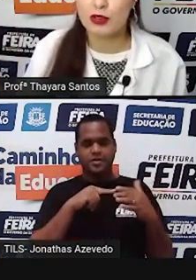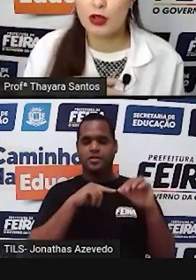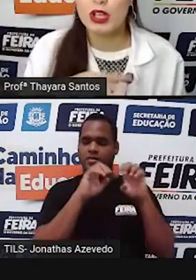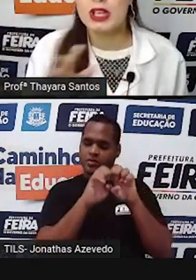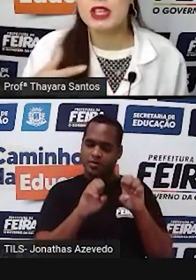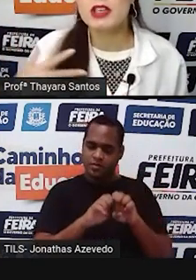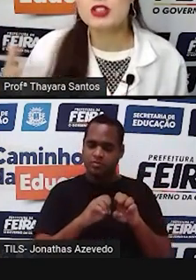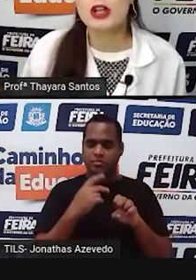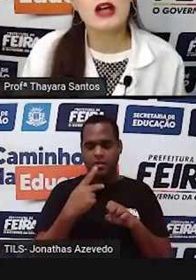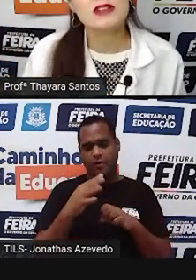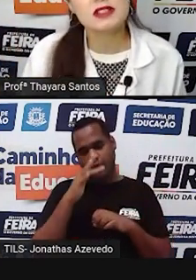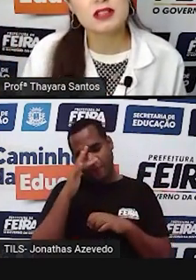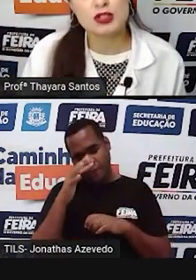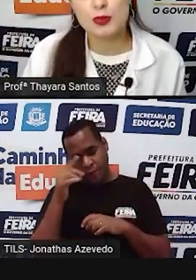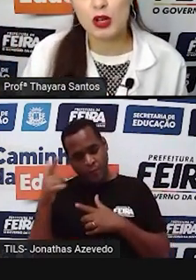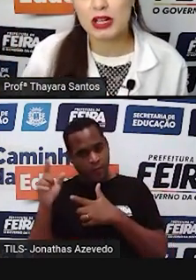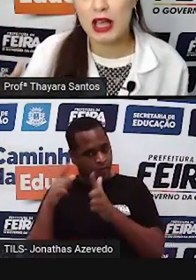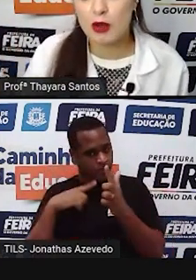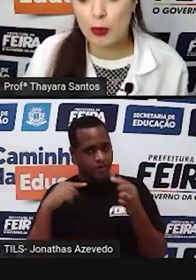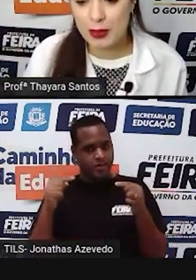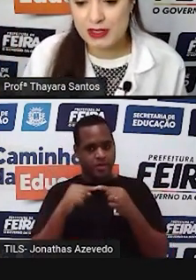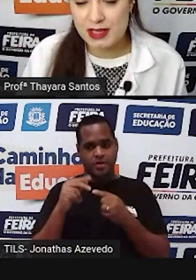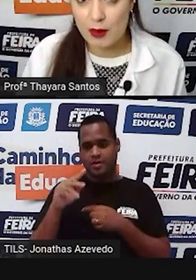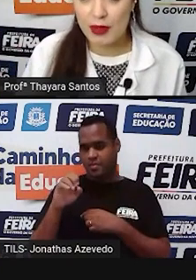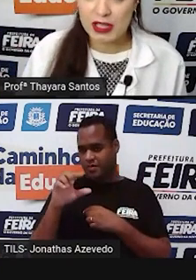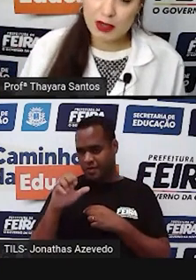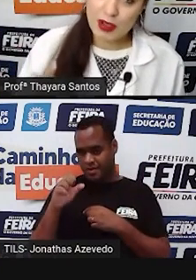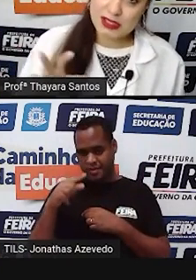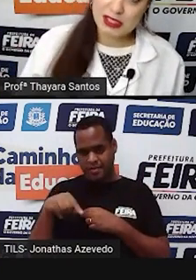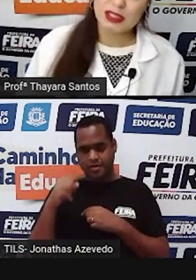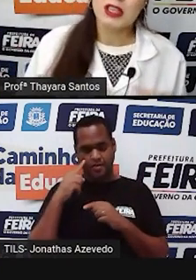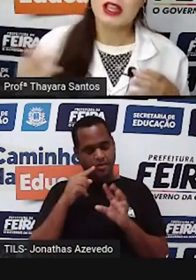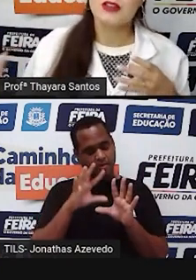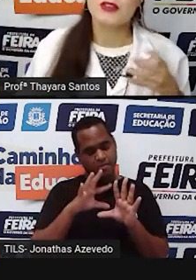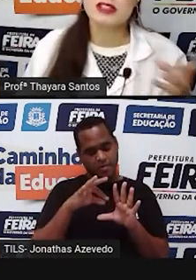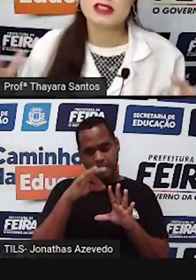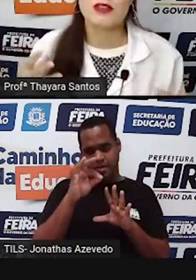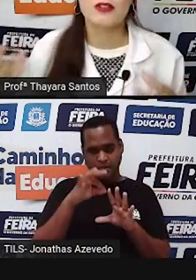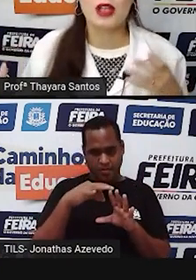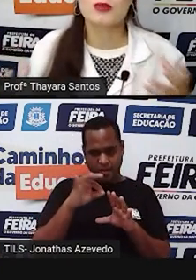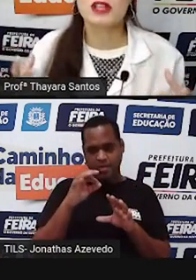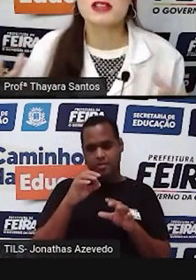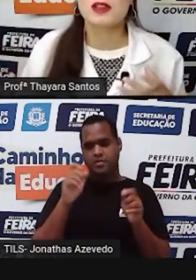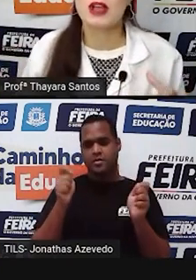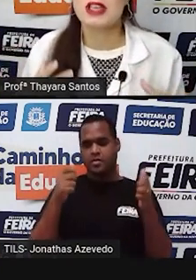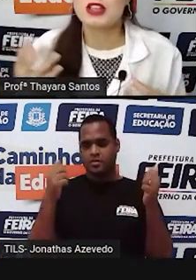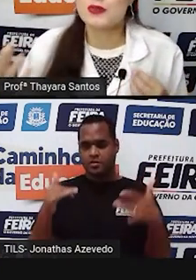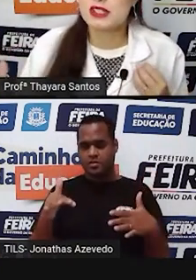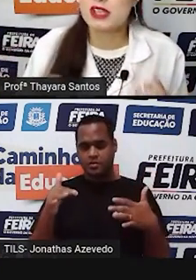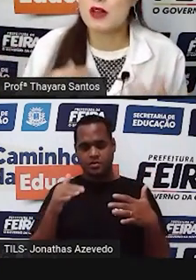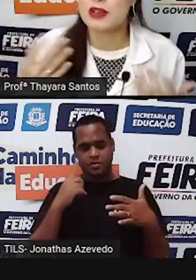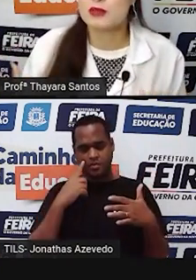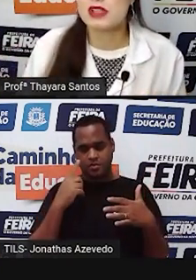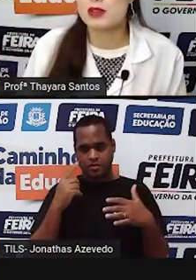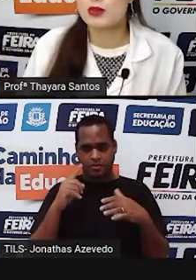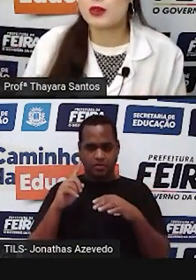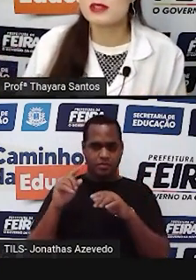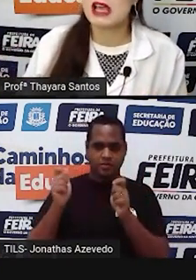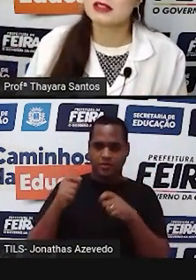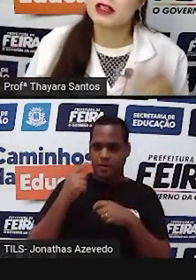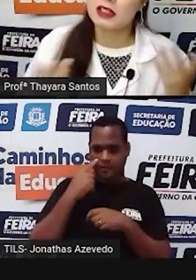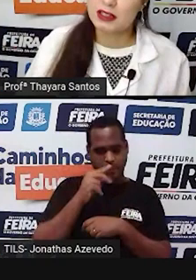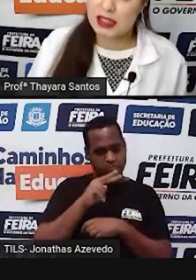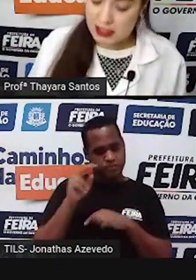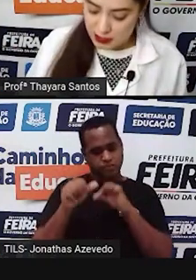uma outra flor. E jogava esse grão de pólen lá com o pincel. Então, assim, ele fez essa fecundação aí artificial, fecundação